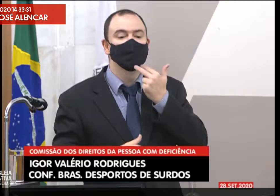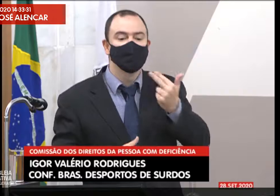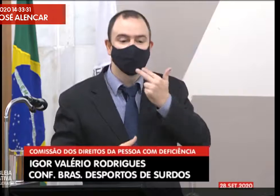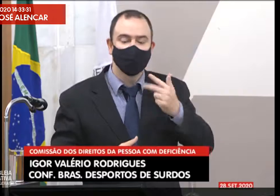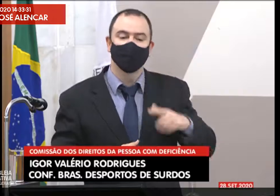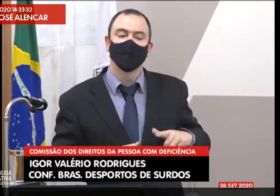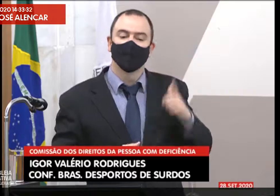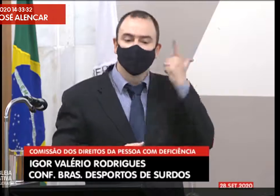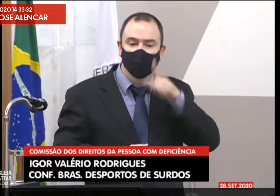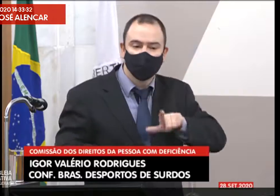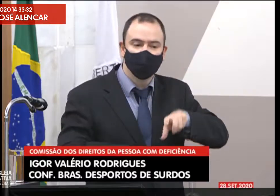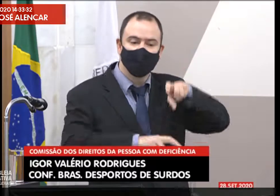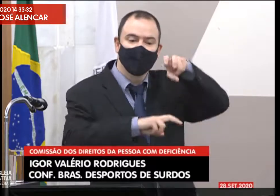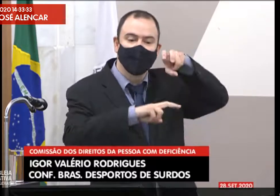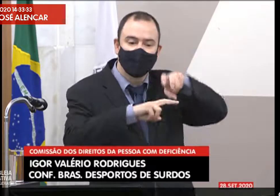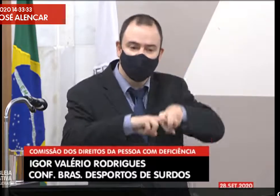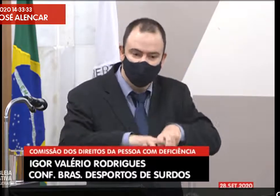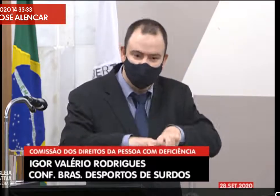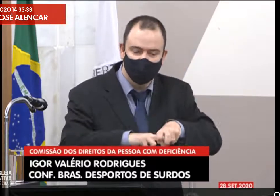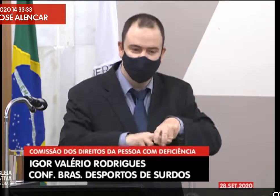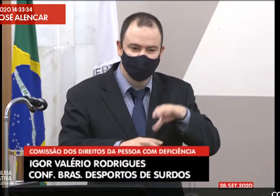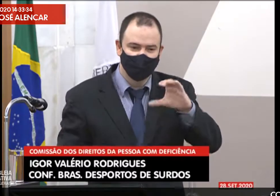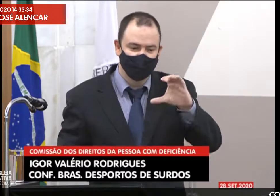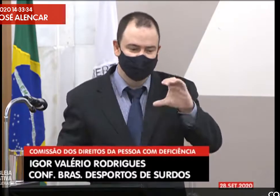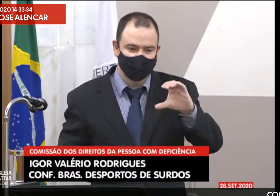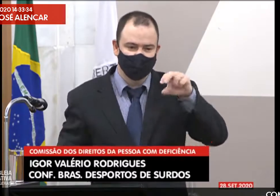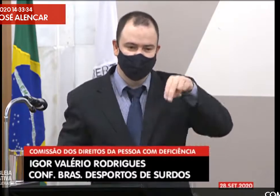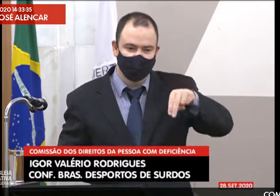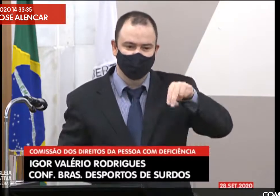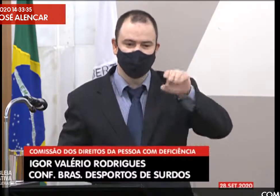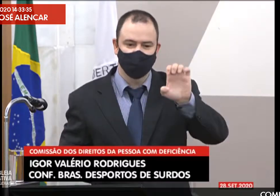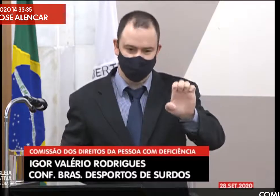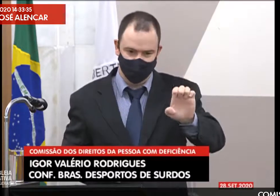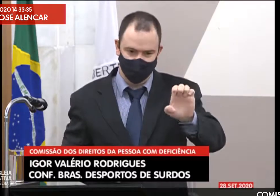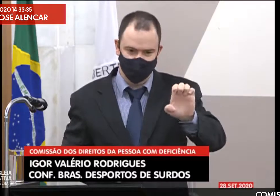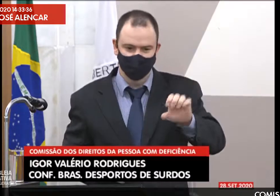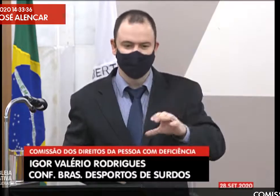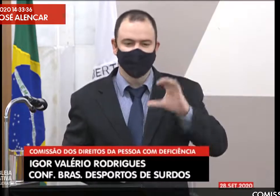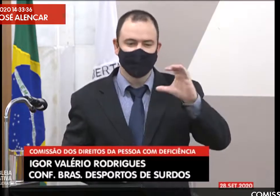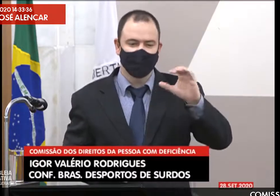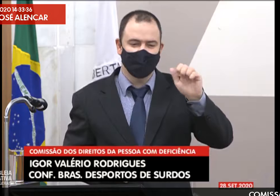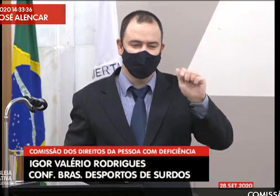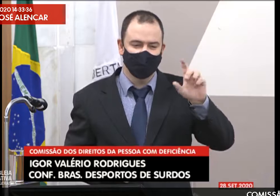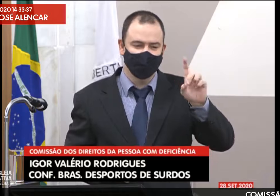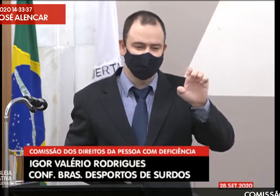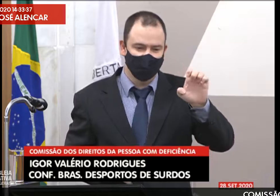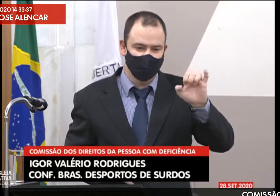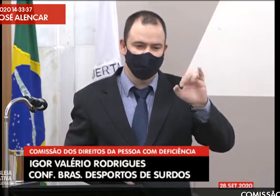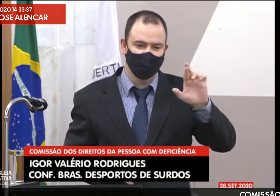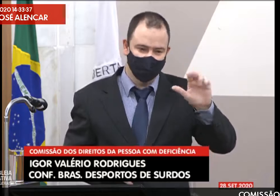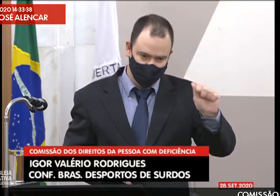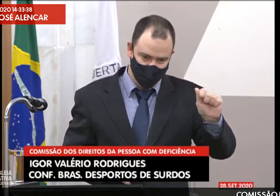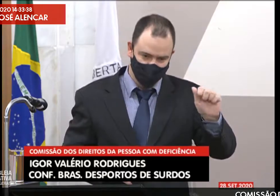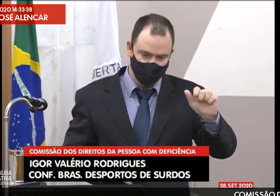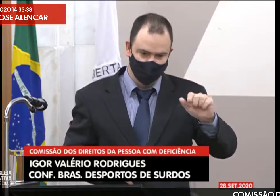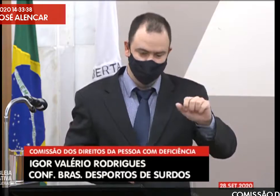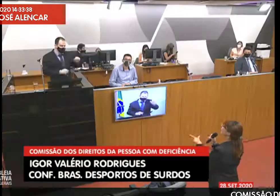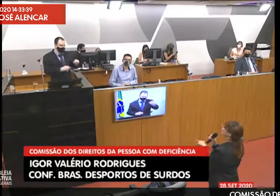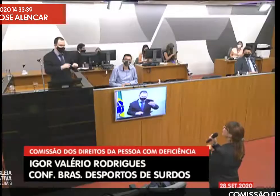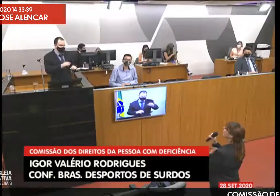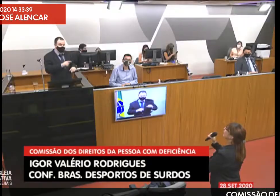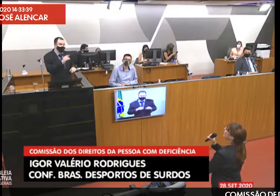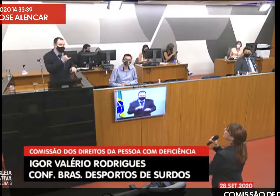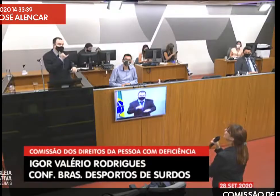orgulhoso juntamente com a Diana do CN... De novo.